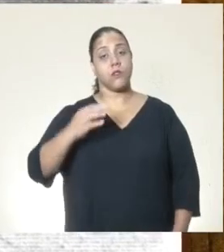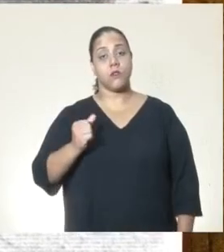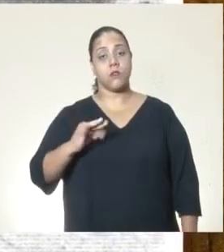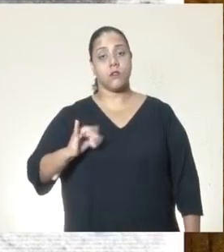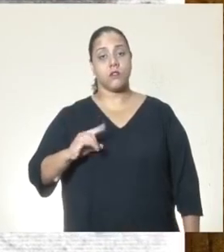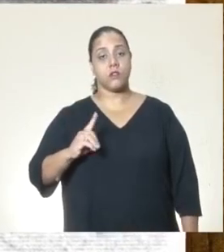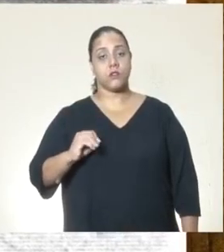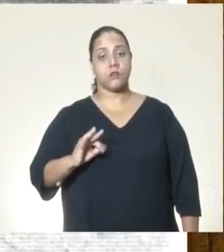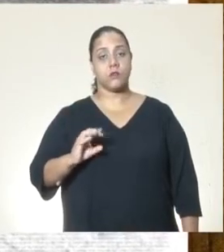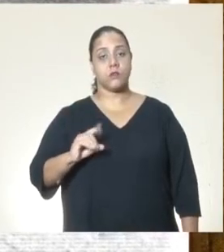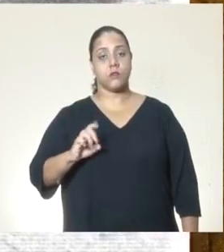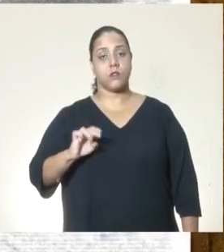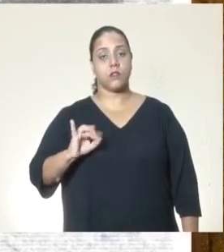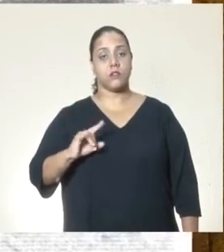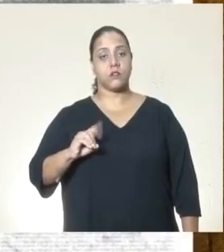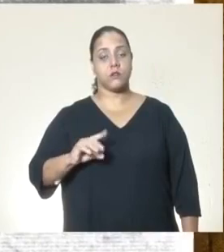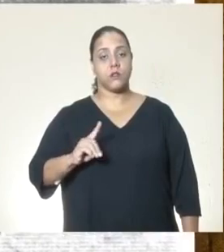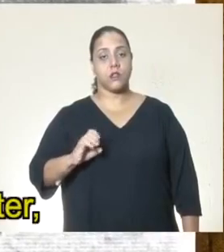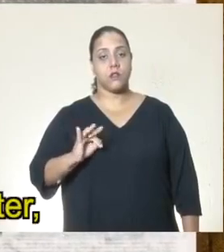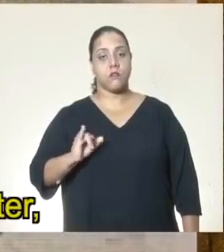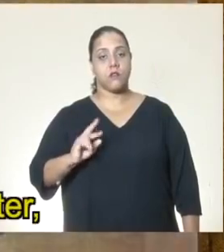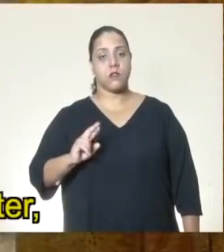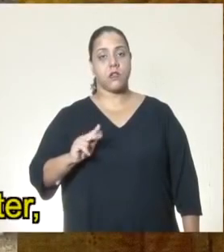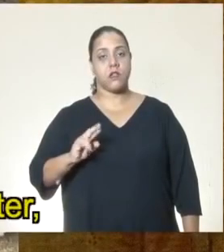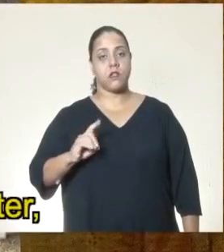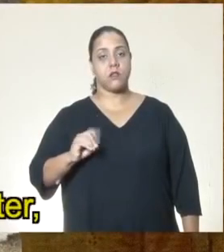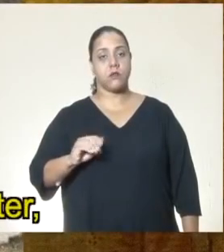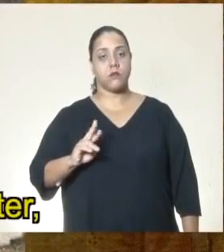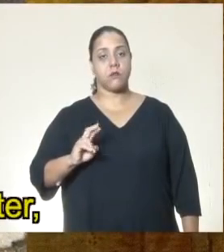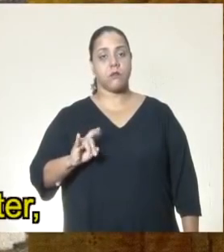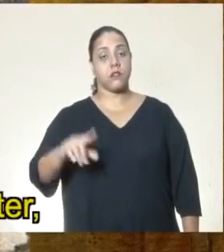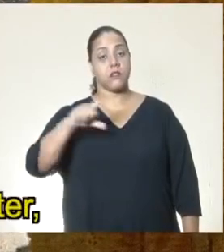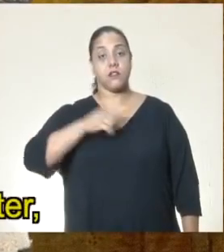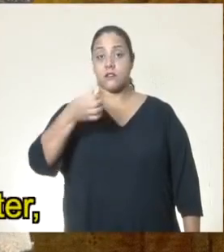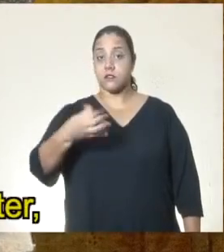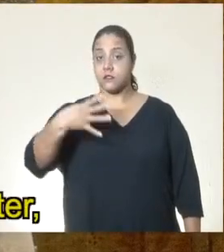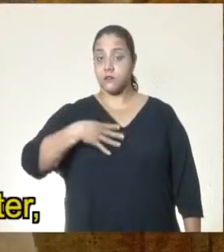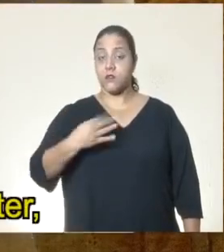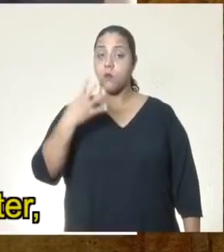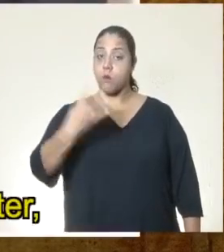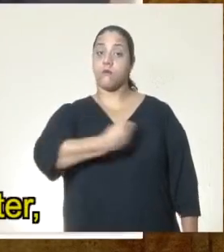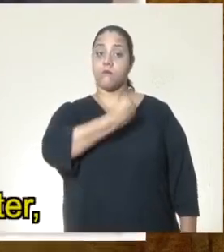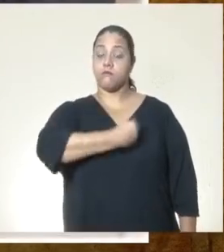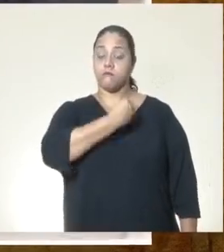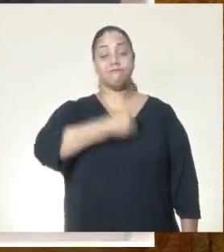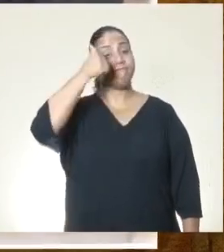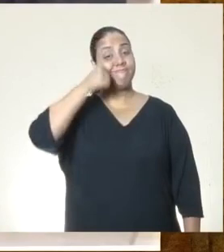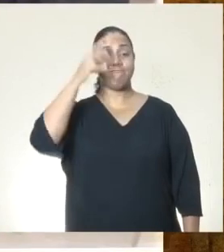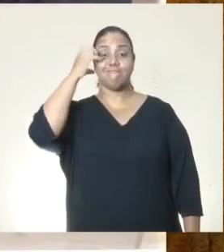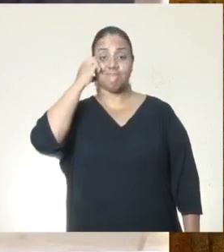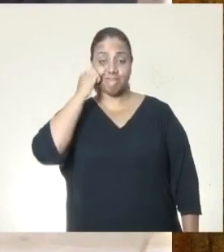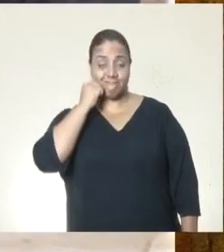advogado Cantídio Tolentino de Figueiredo Bretas. Teve seis filhos, dos quais quatro sobreviveram, e uma enteada,